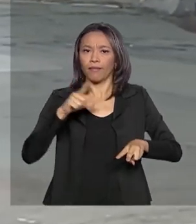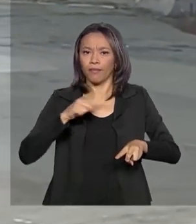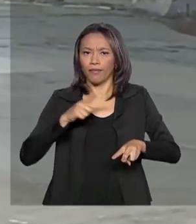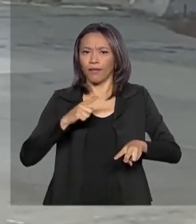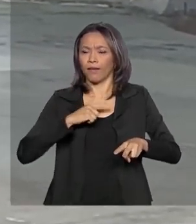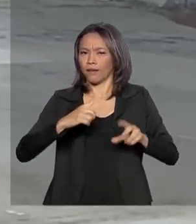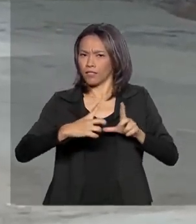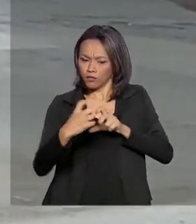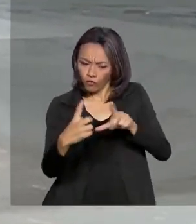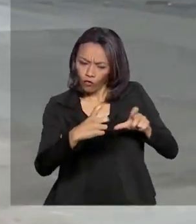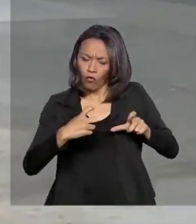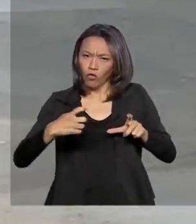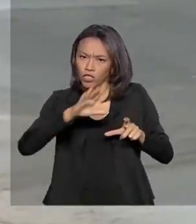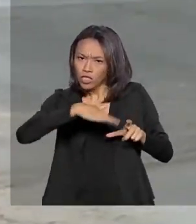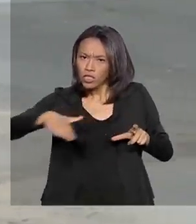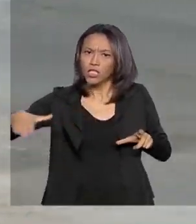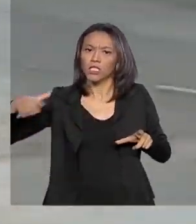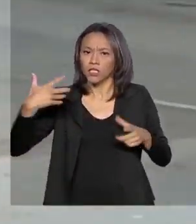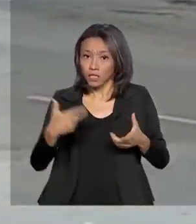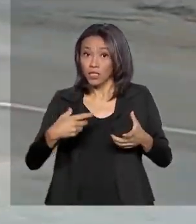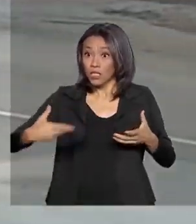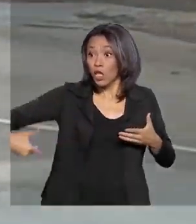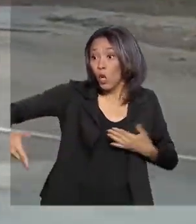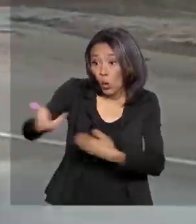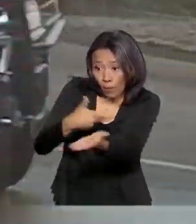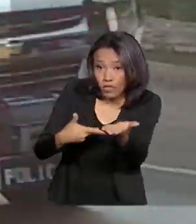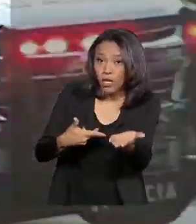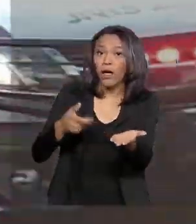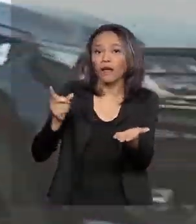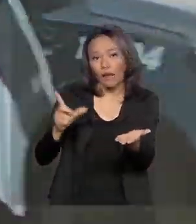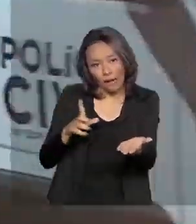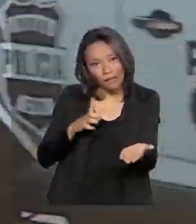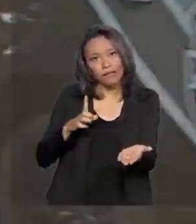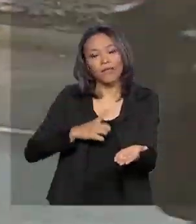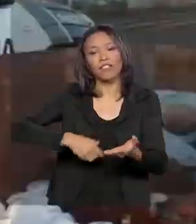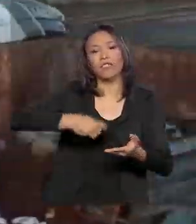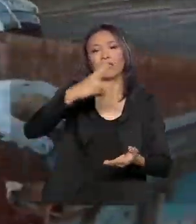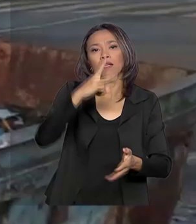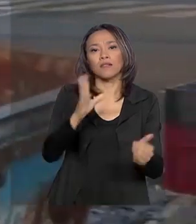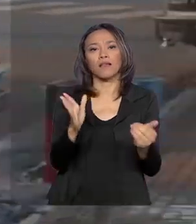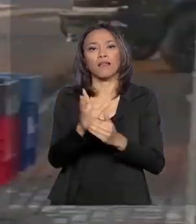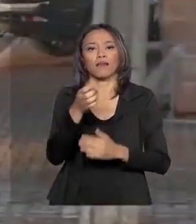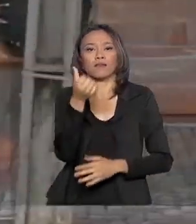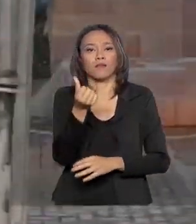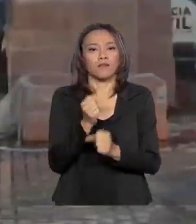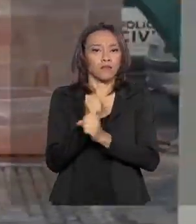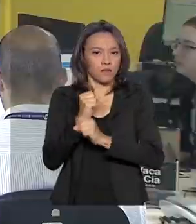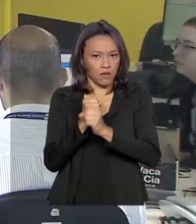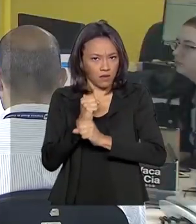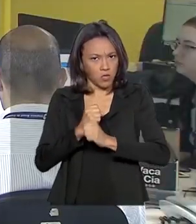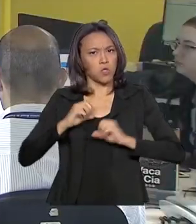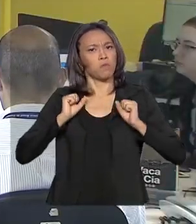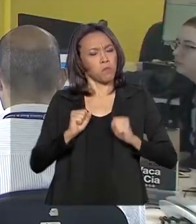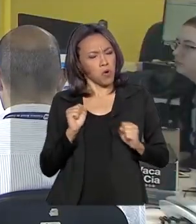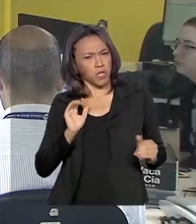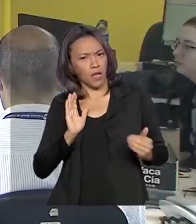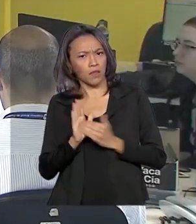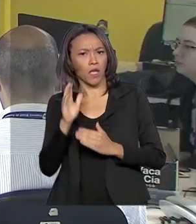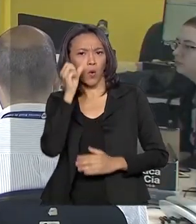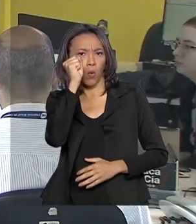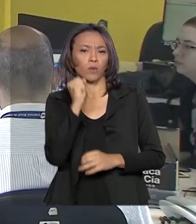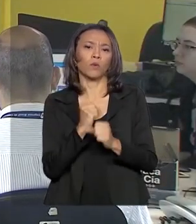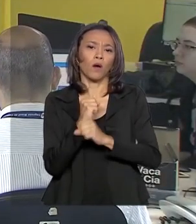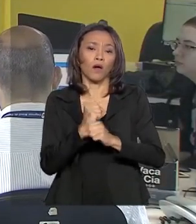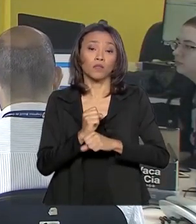quatro anos de prisão. Se compartilhar o material, a pena varia de três a seis anos. E pode chegar a oito anos quando o